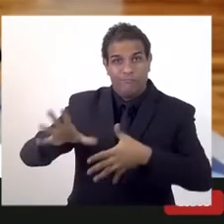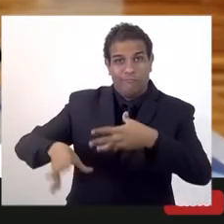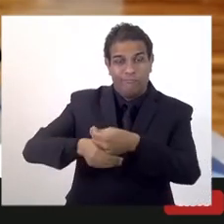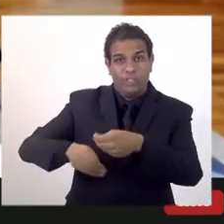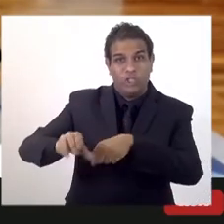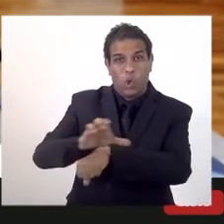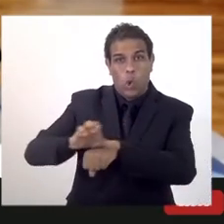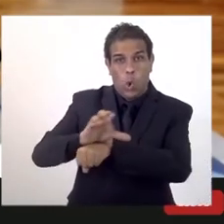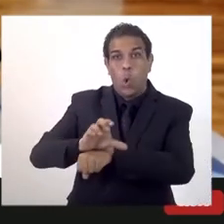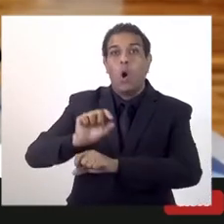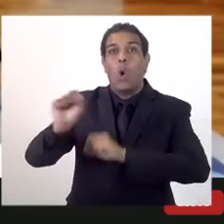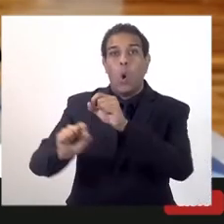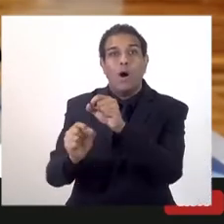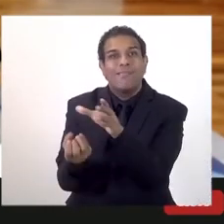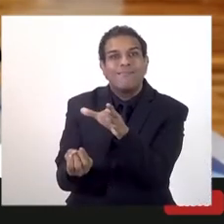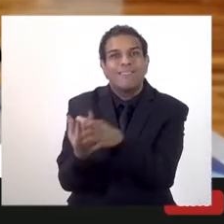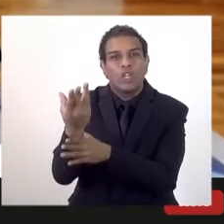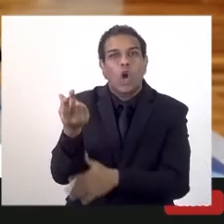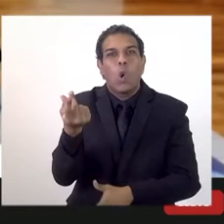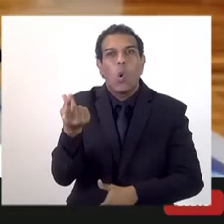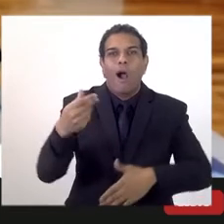onde criamos um fundo